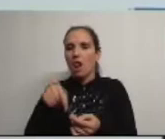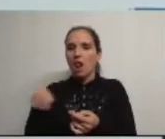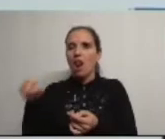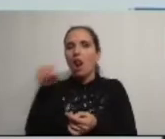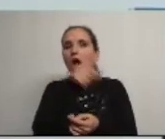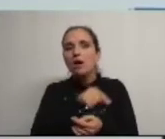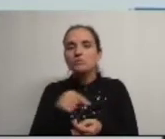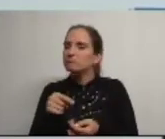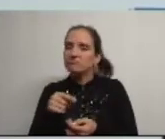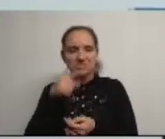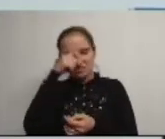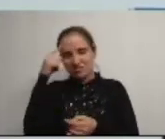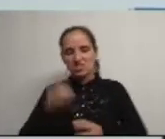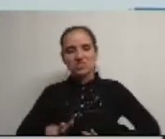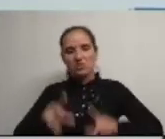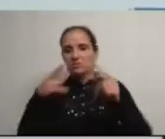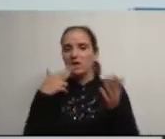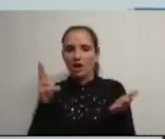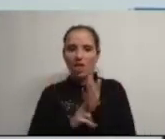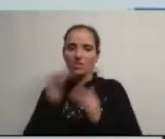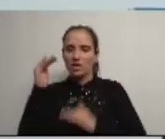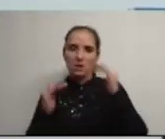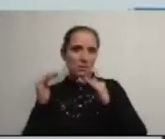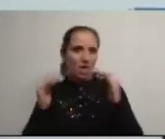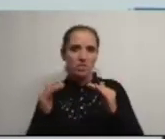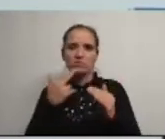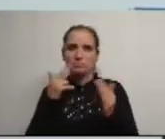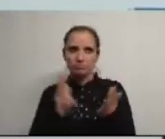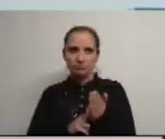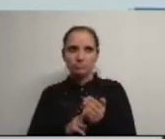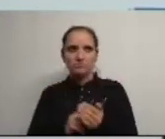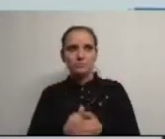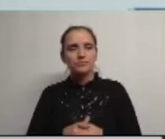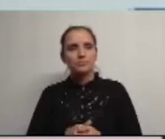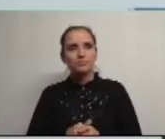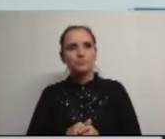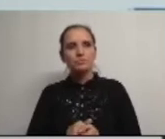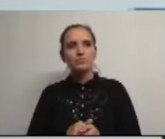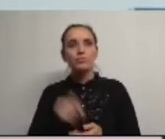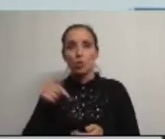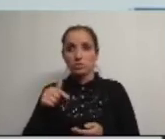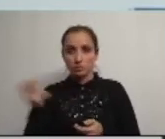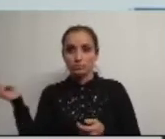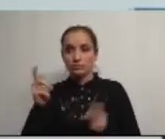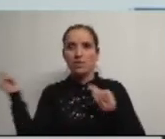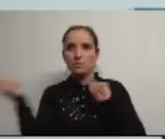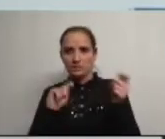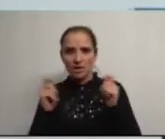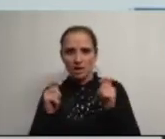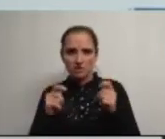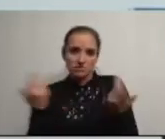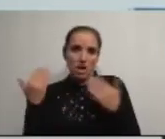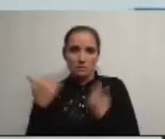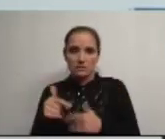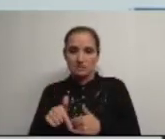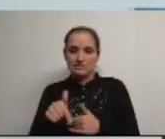terá condições para um desenvolvimento sólido, real equilibrado, sustentado e sustentável estamos aqui hoje para analisar e debater dentro das limitações que